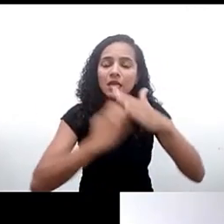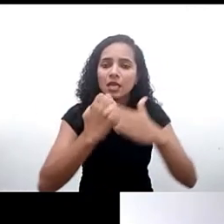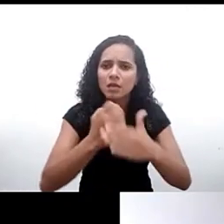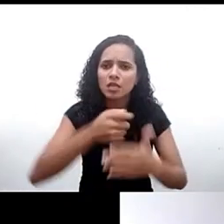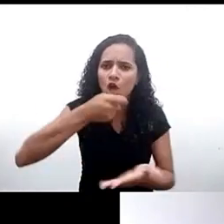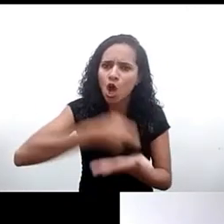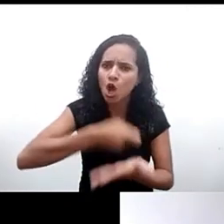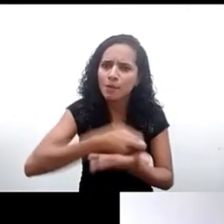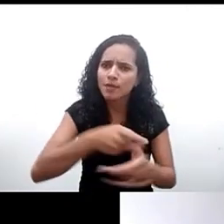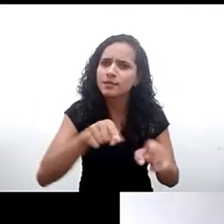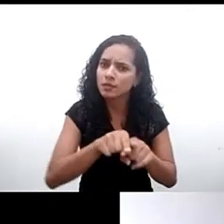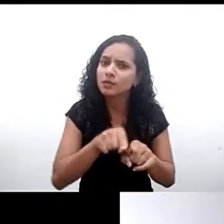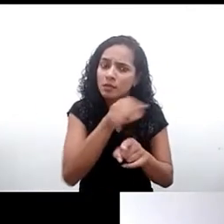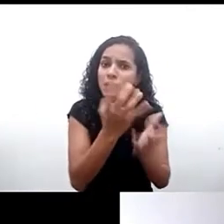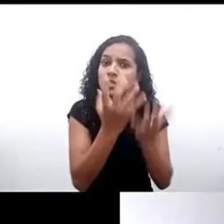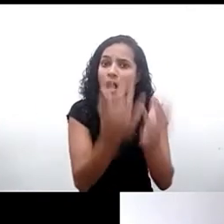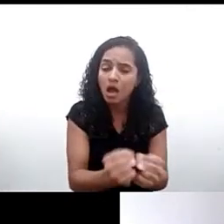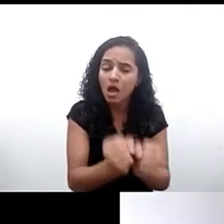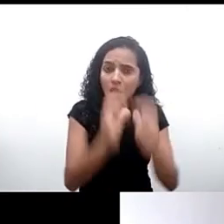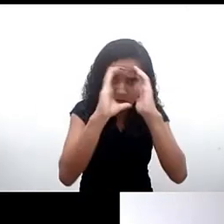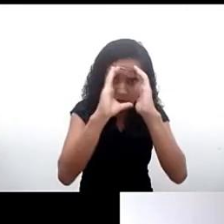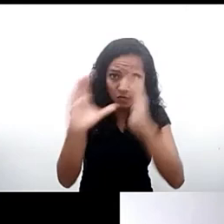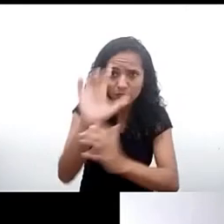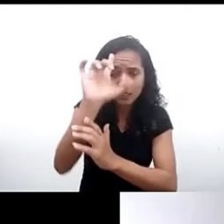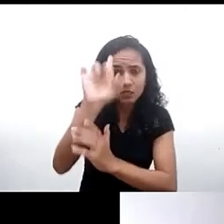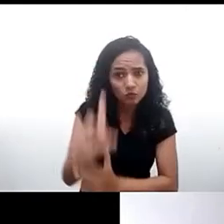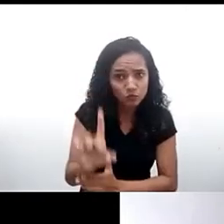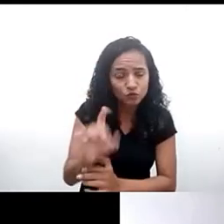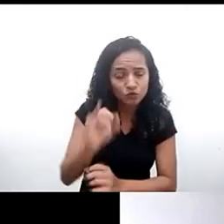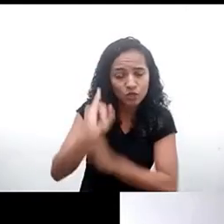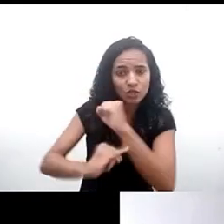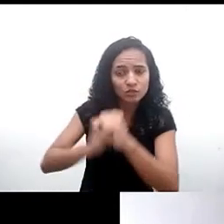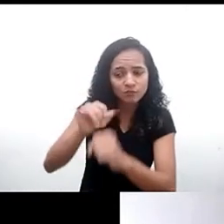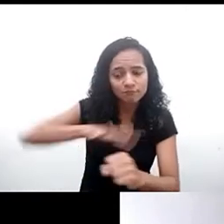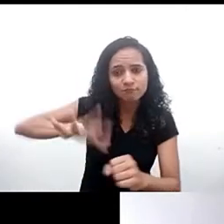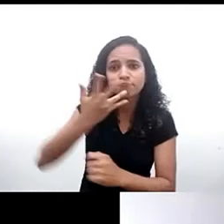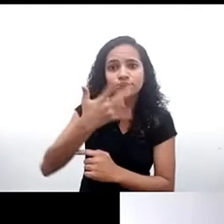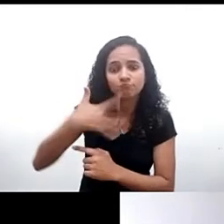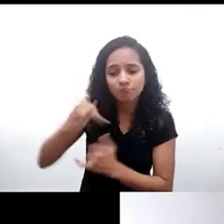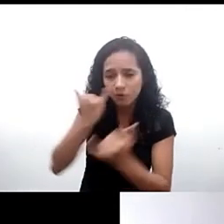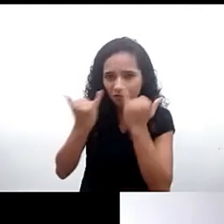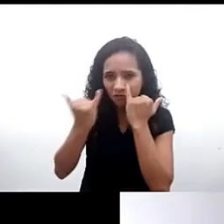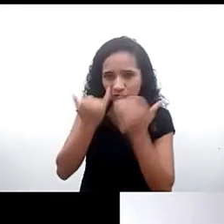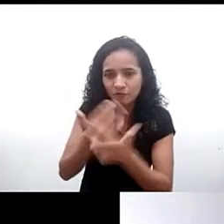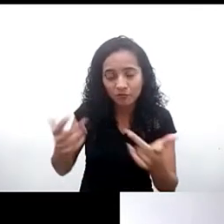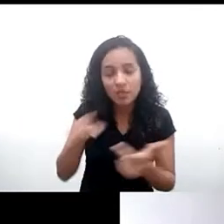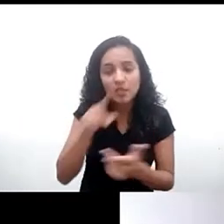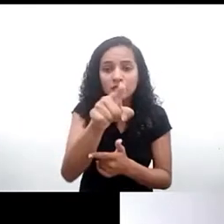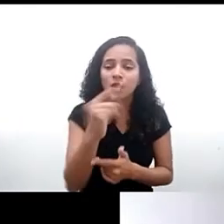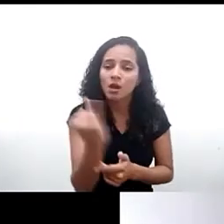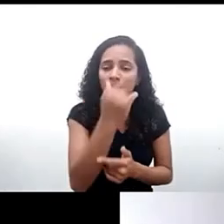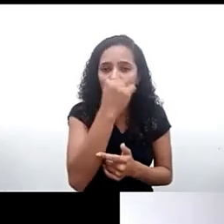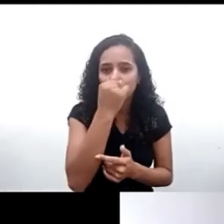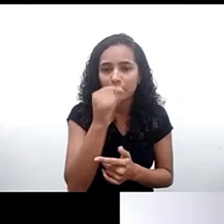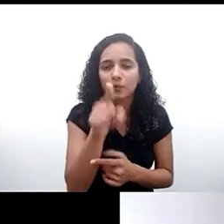a nossa constituição assim o faz então sob o ponto de vista constitucional esse seria um ponto muito relevante e aqui só para